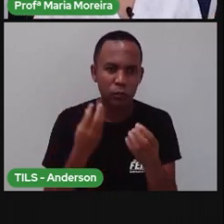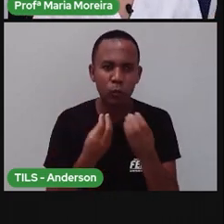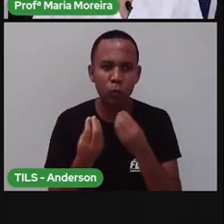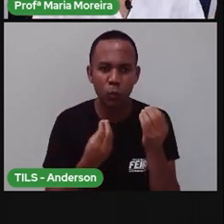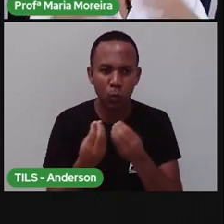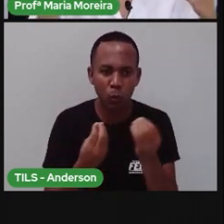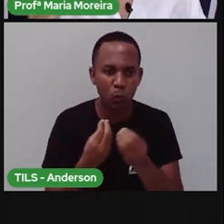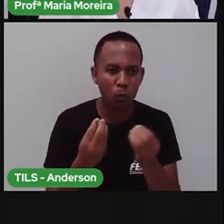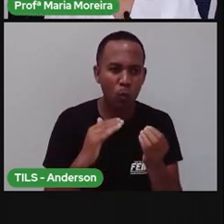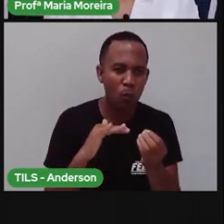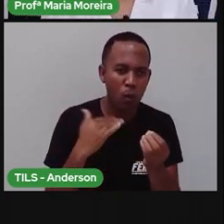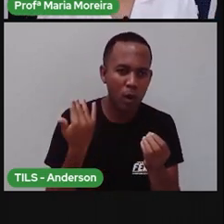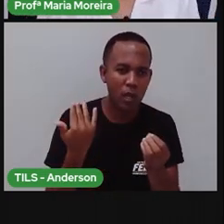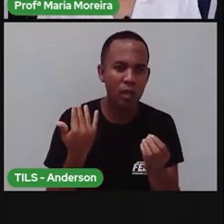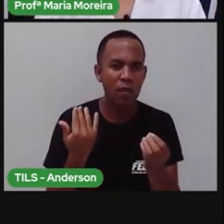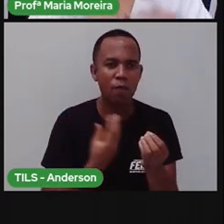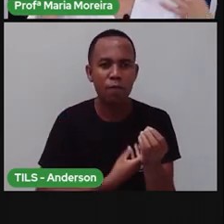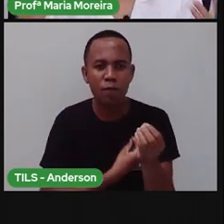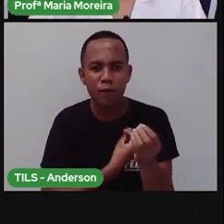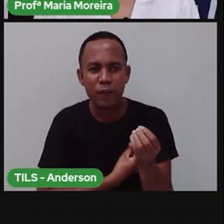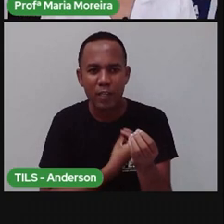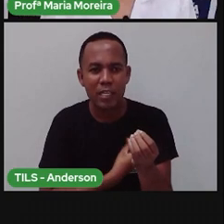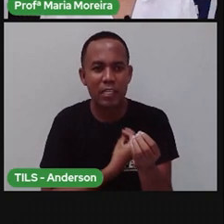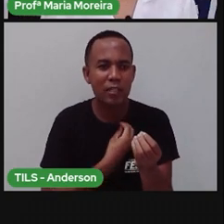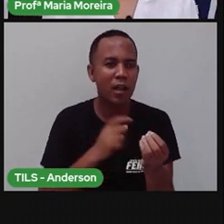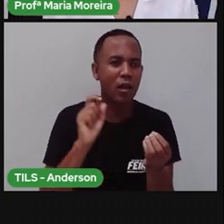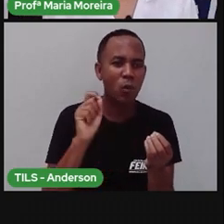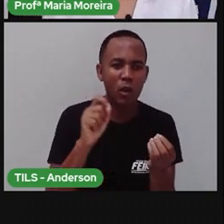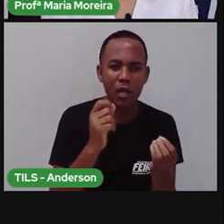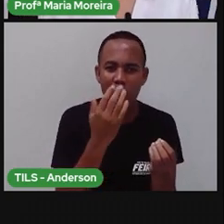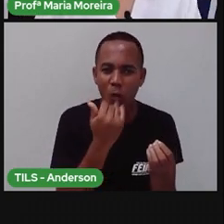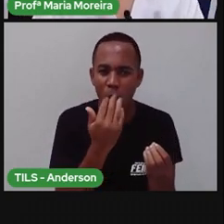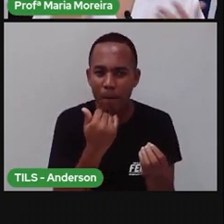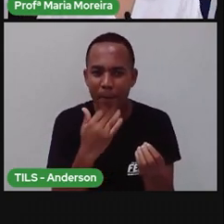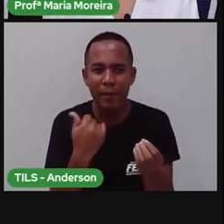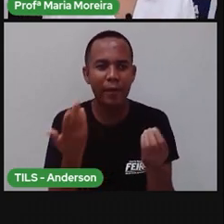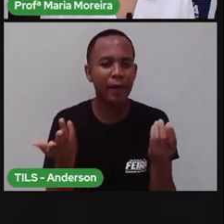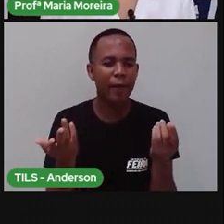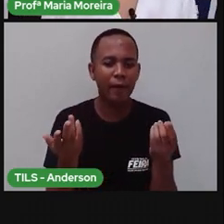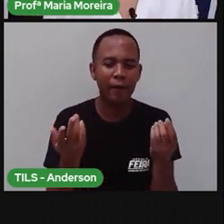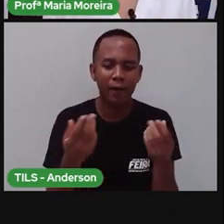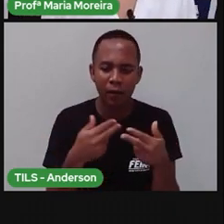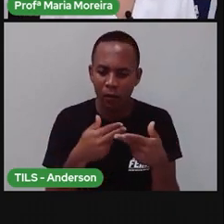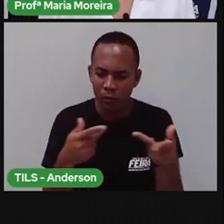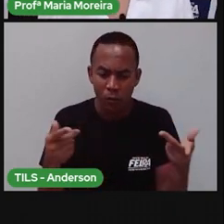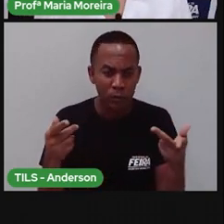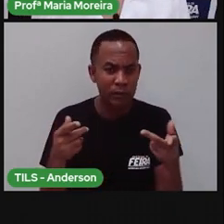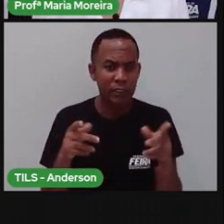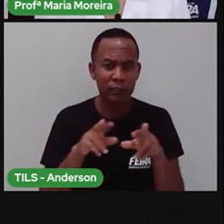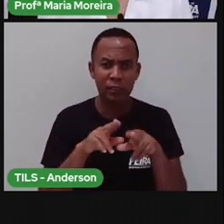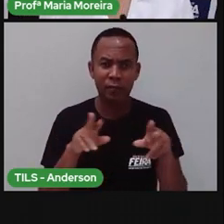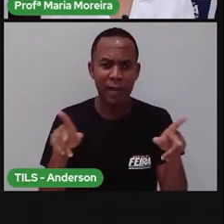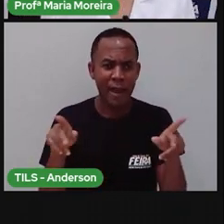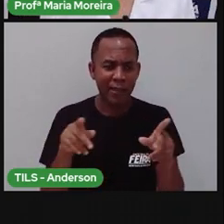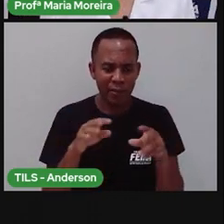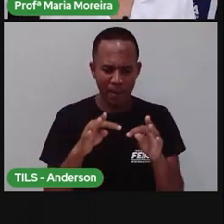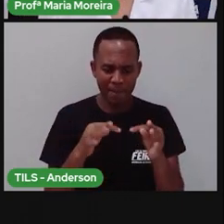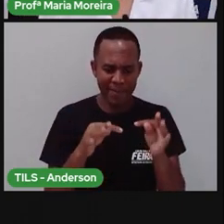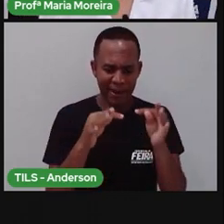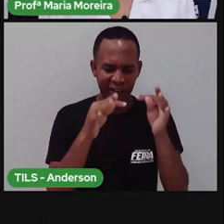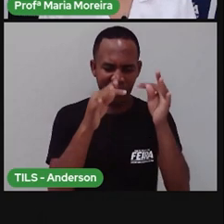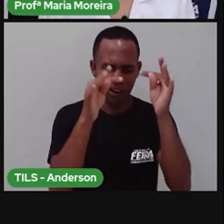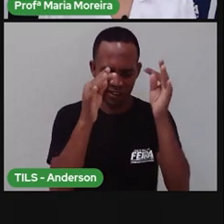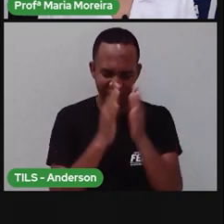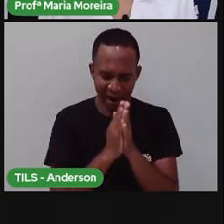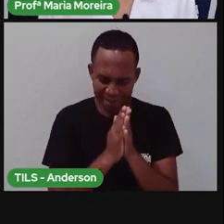foi, como era aquele animal, como ele vivia, de que ele se alimentava através da tecnologia. E